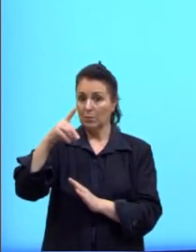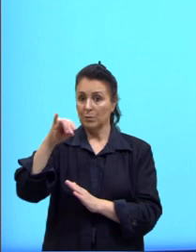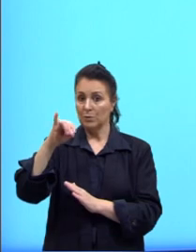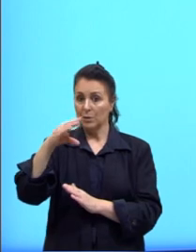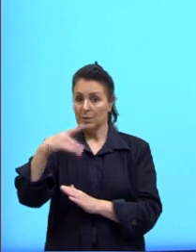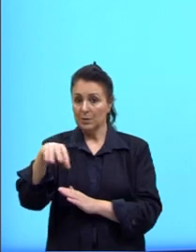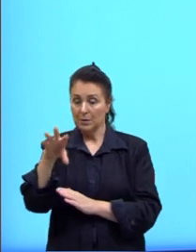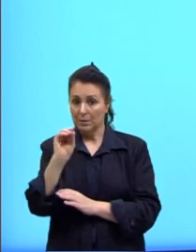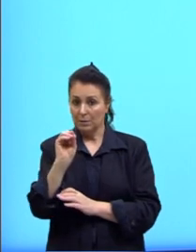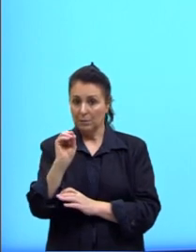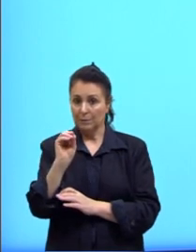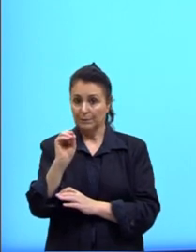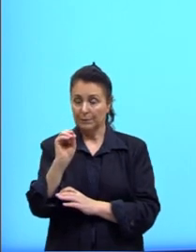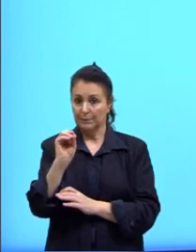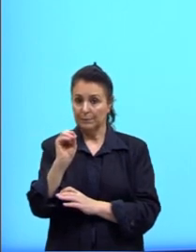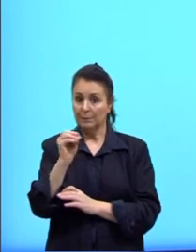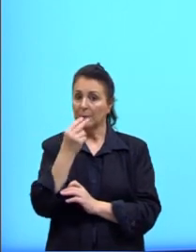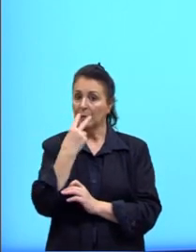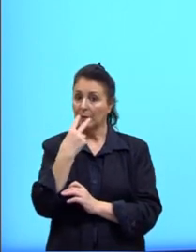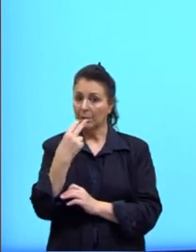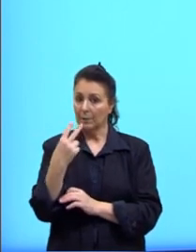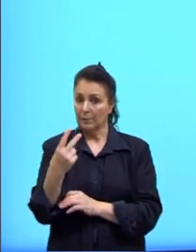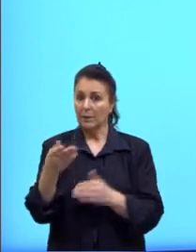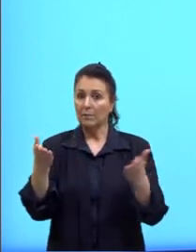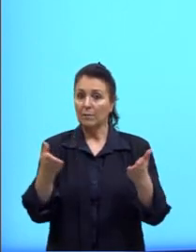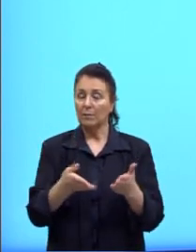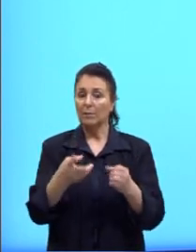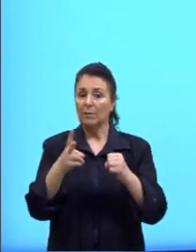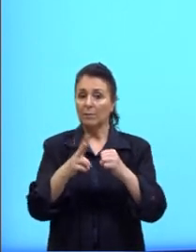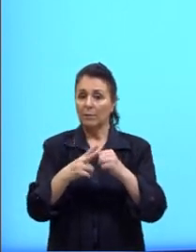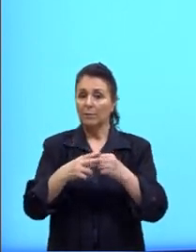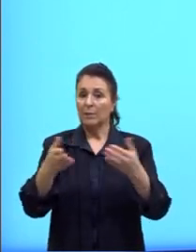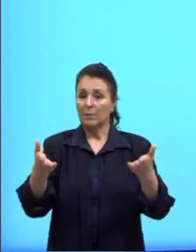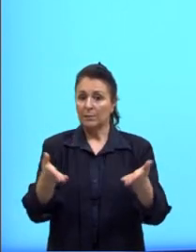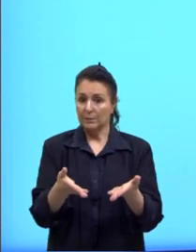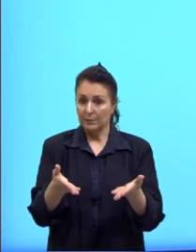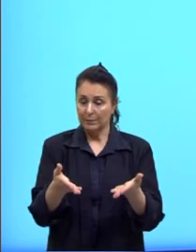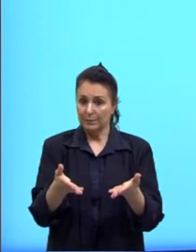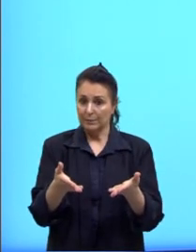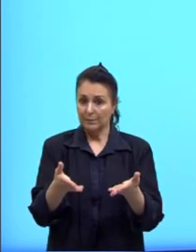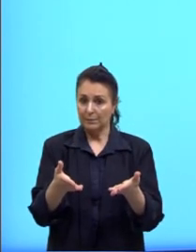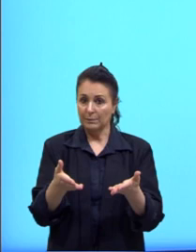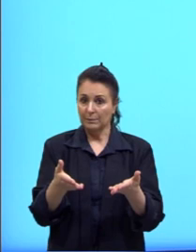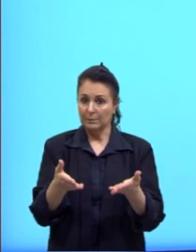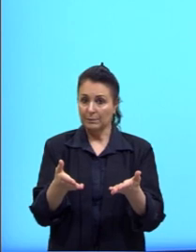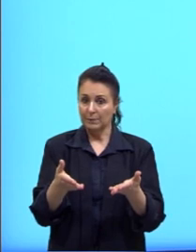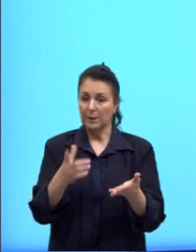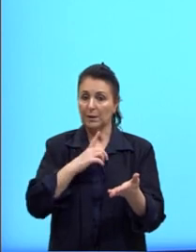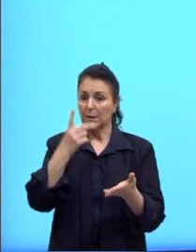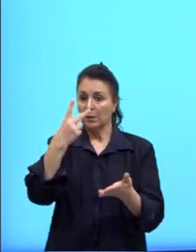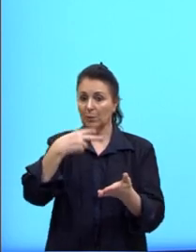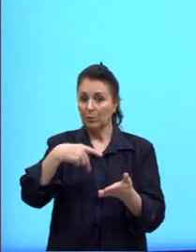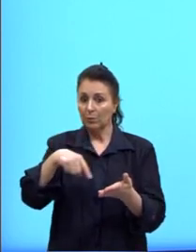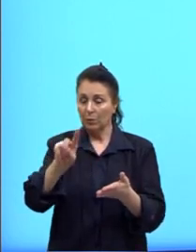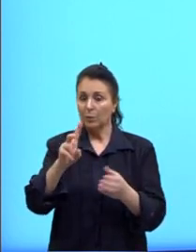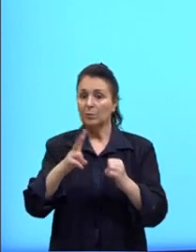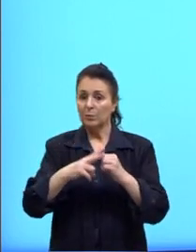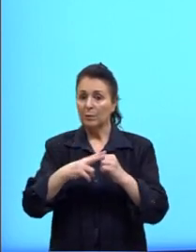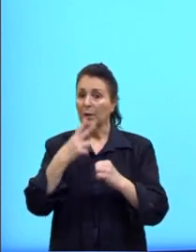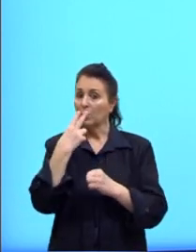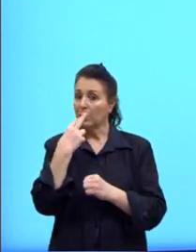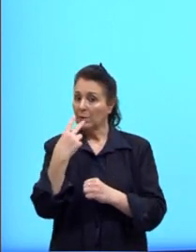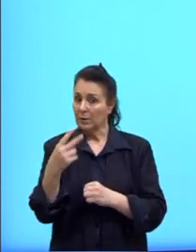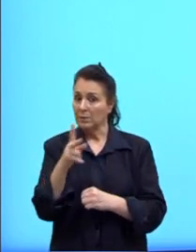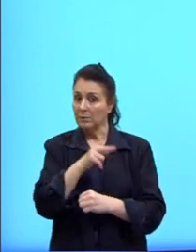if, eu tenho um verbo no presente e eu tenho o shall. O shall é o parente do will. Ele é bem próximo, mas ele é mais